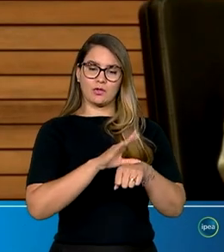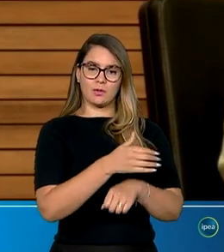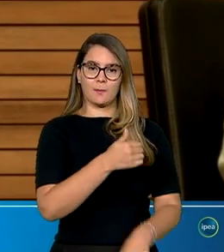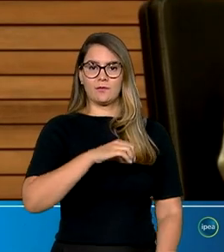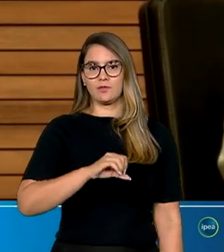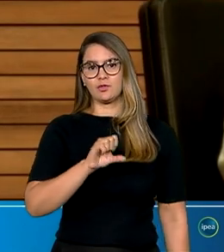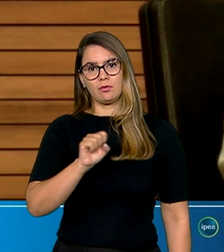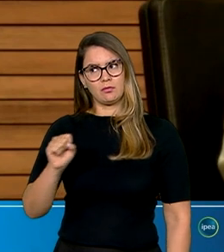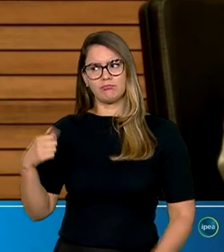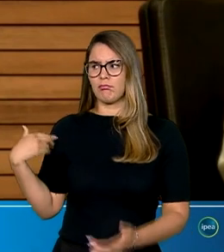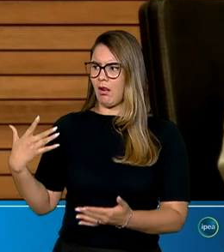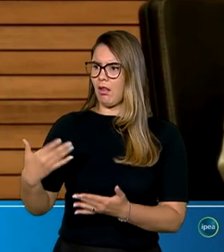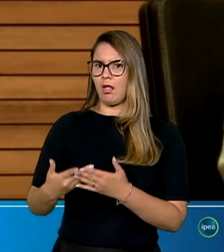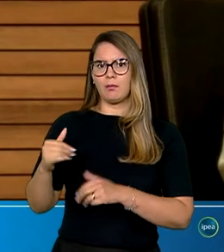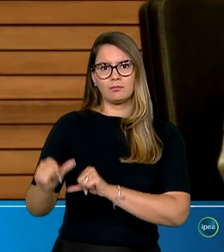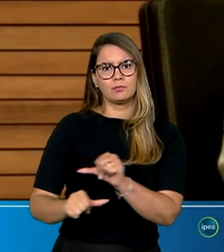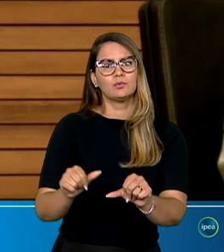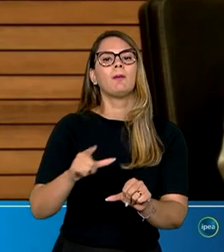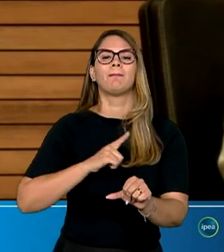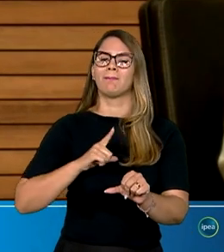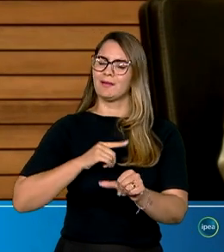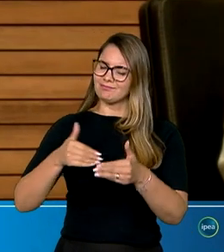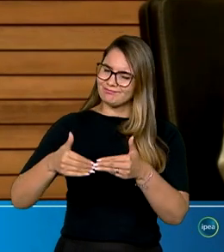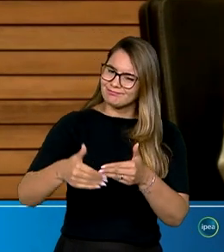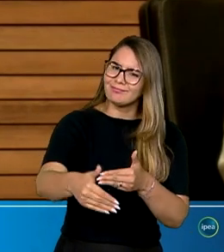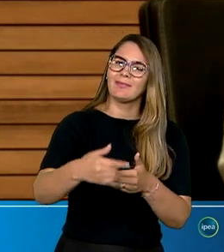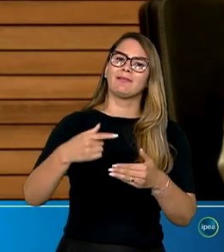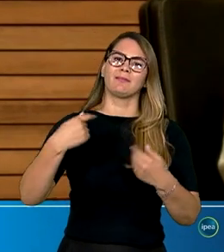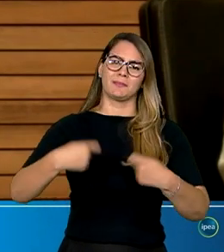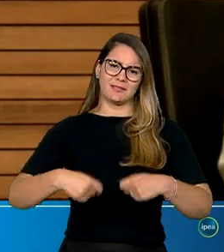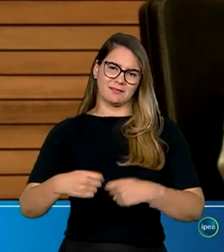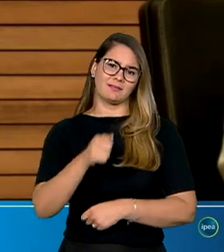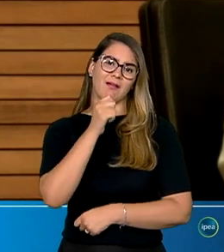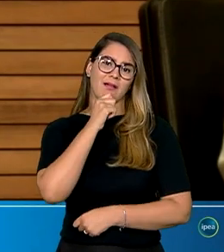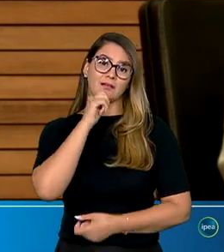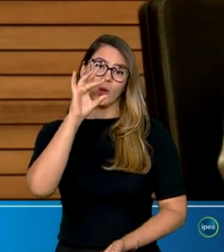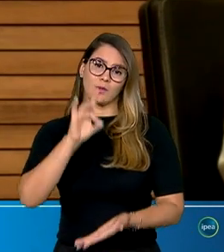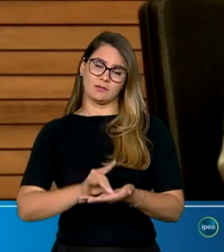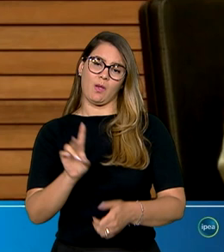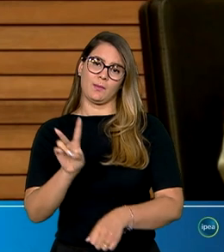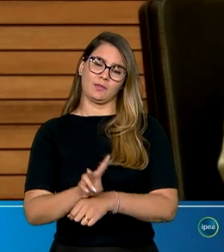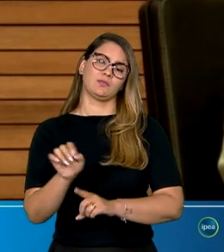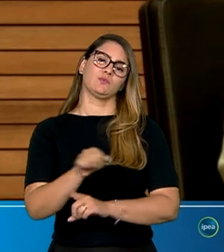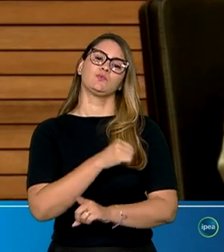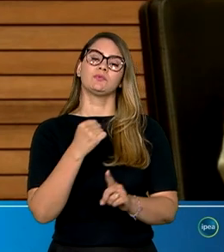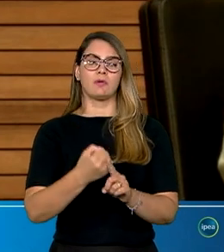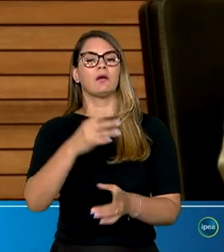88 para cá, mas a gente ainda tem muito por fazer se a gente quer consolidar uma proteção social